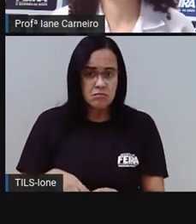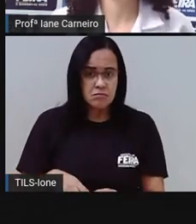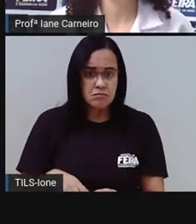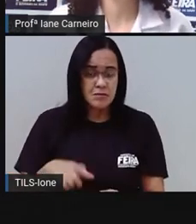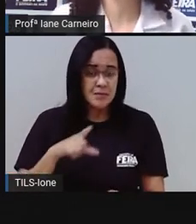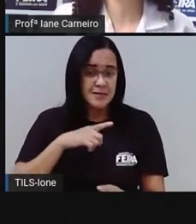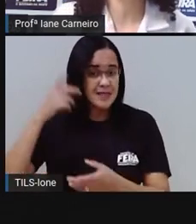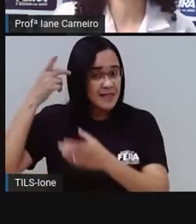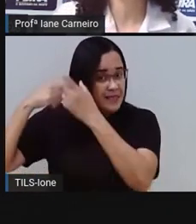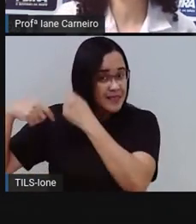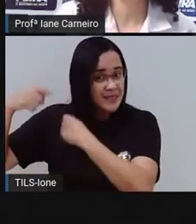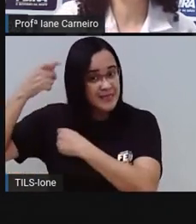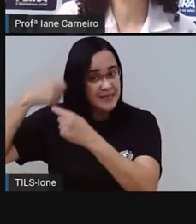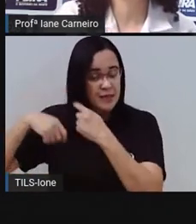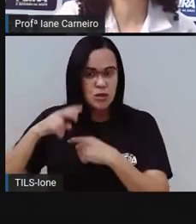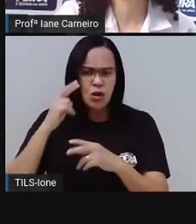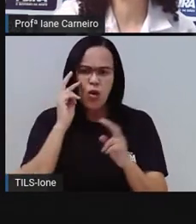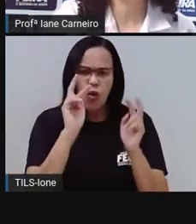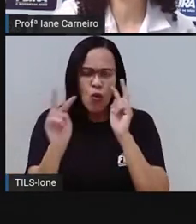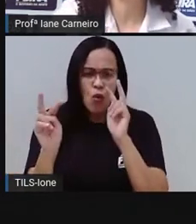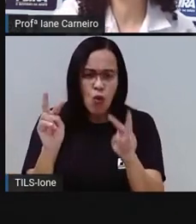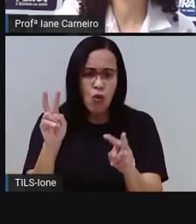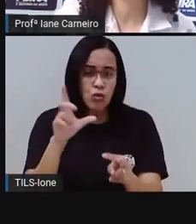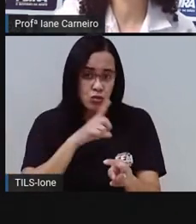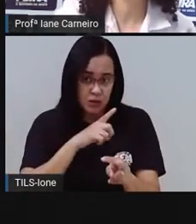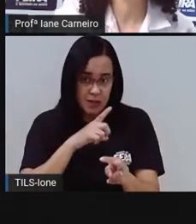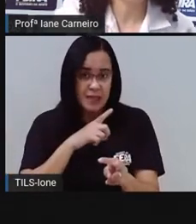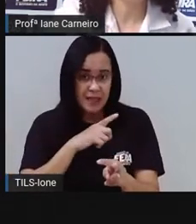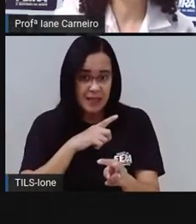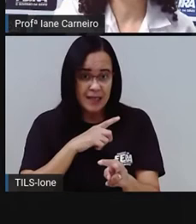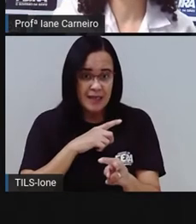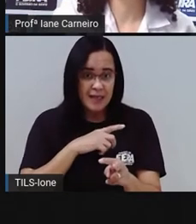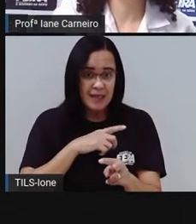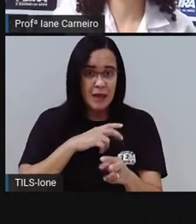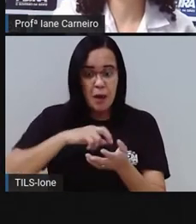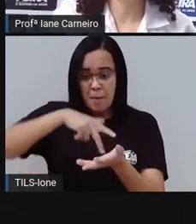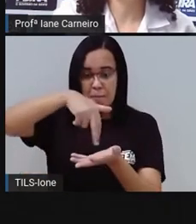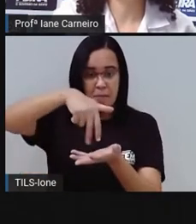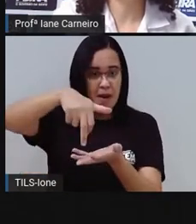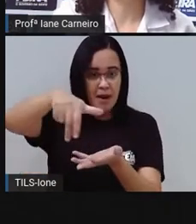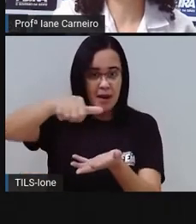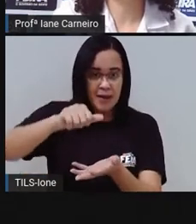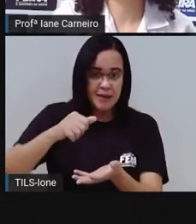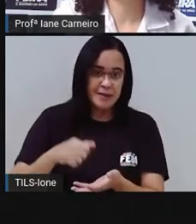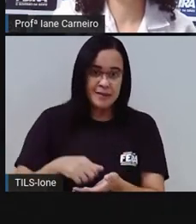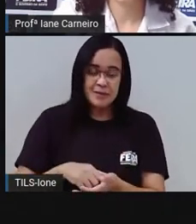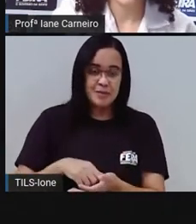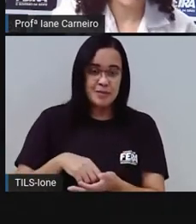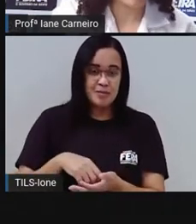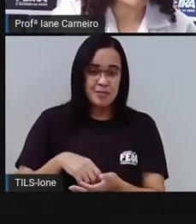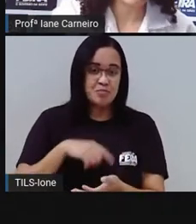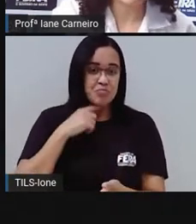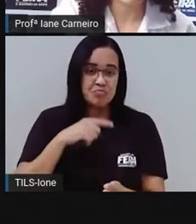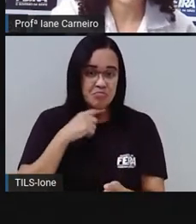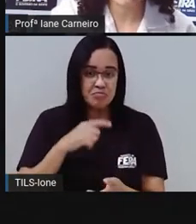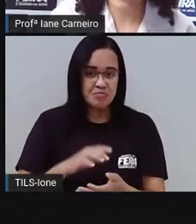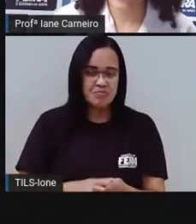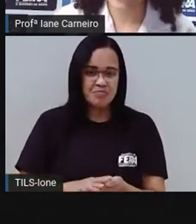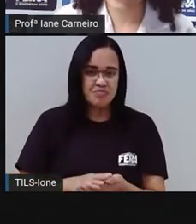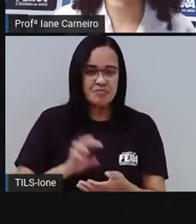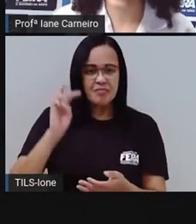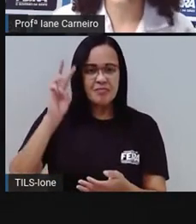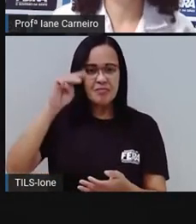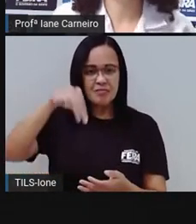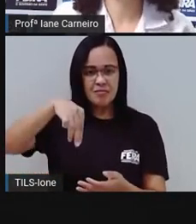milho. A própria não sabia que milho tinha olho. É o olho quando está nascendo, né? Quando está no pezinho ainda. Vamos para a próxima?